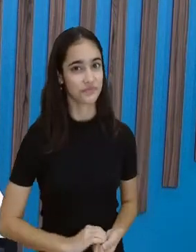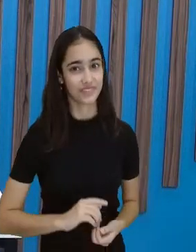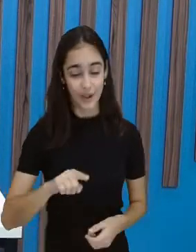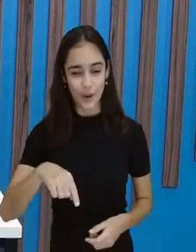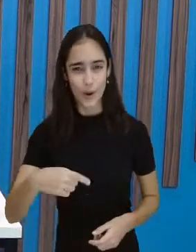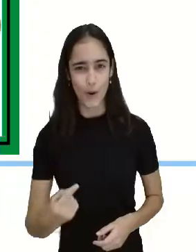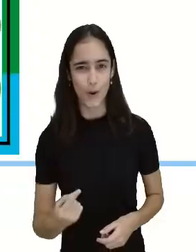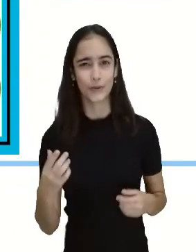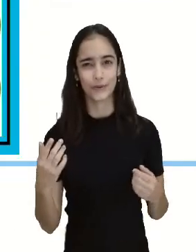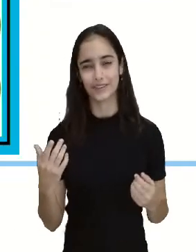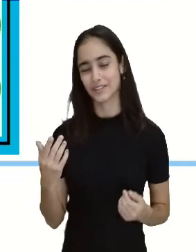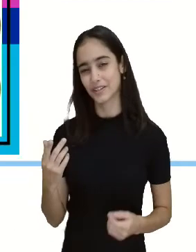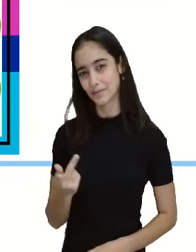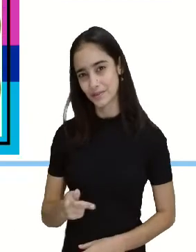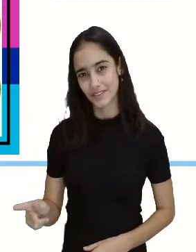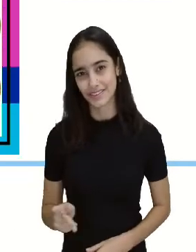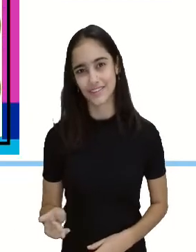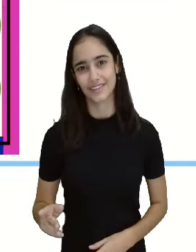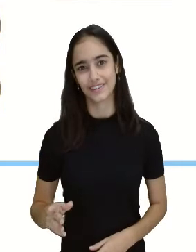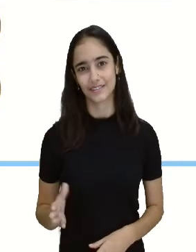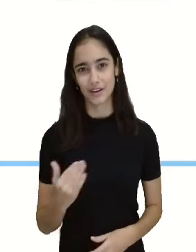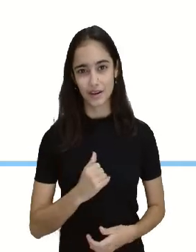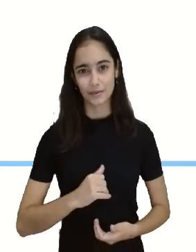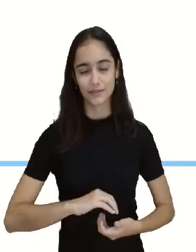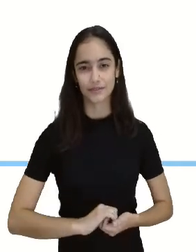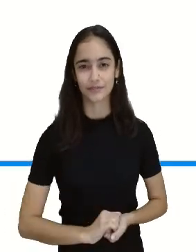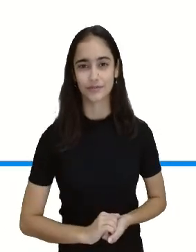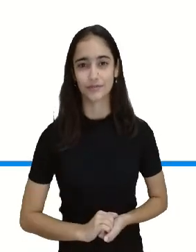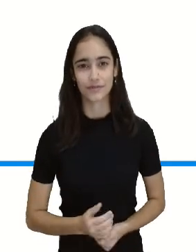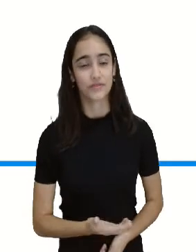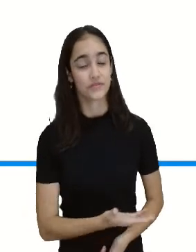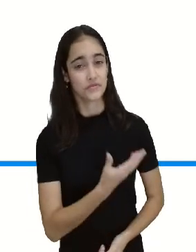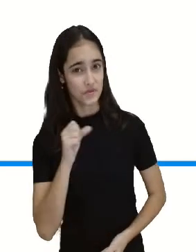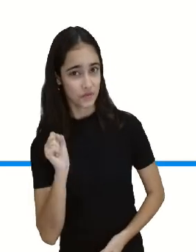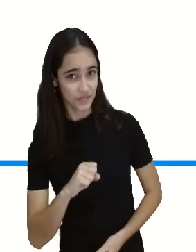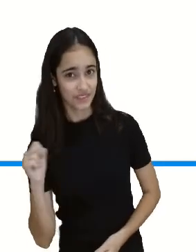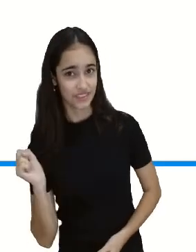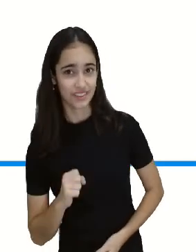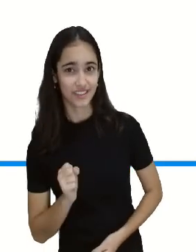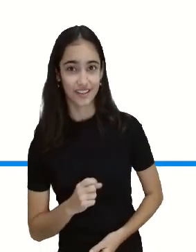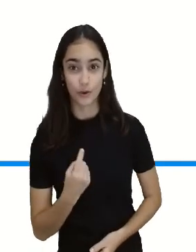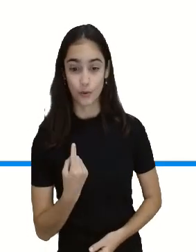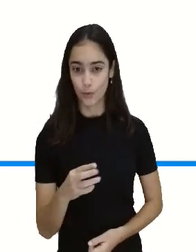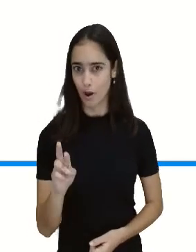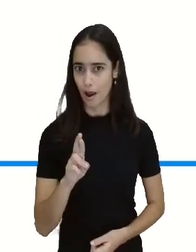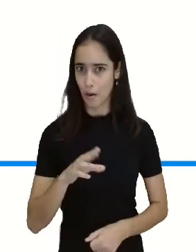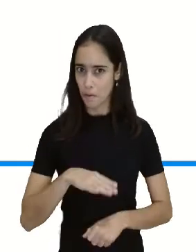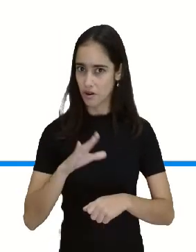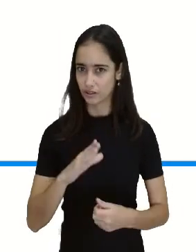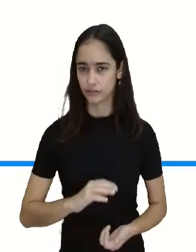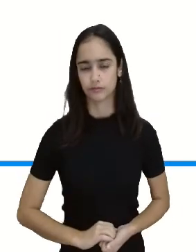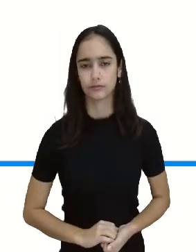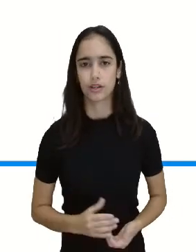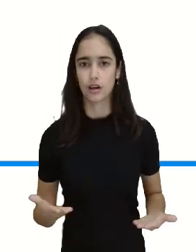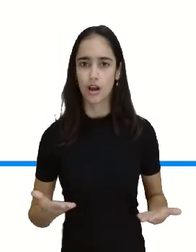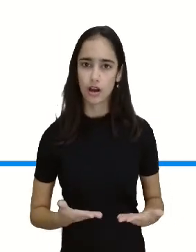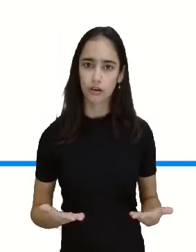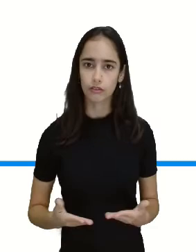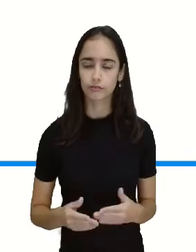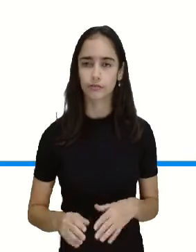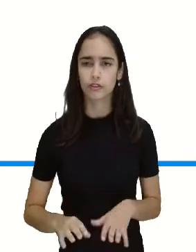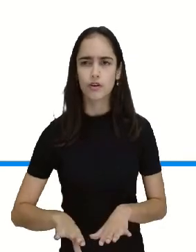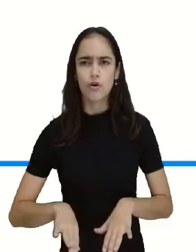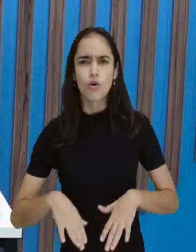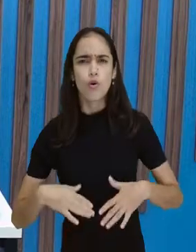professora Cátia. A gente já tá esquentando. Vamos sim. 1 real a mais. Vamos lá. Agora, em qual mercado o